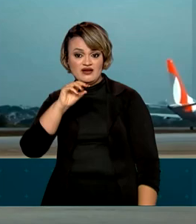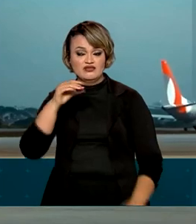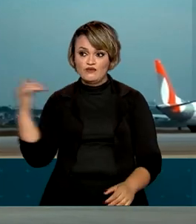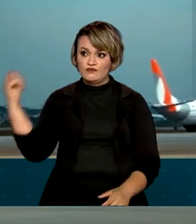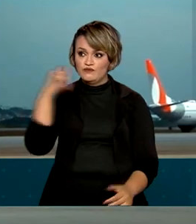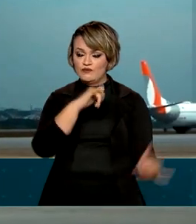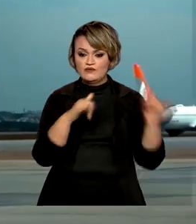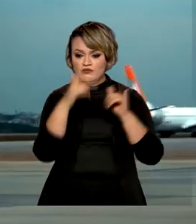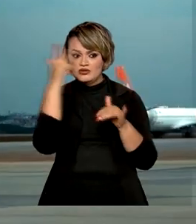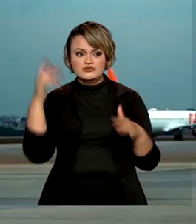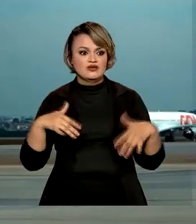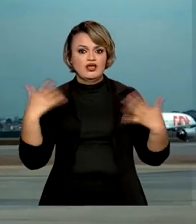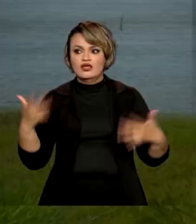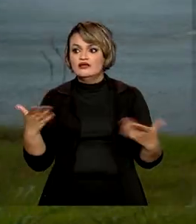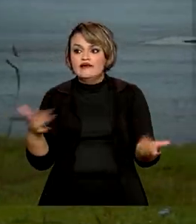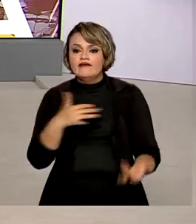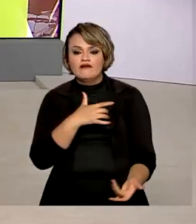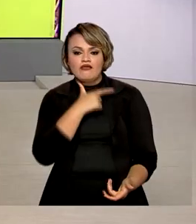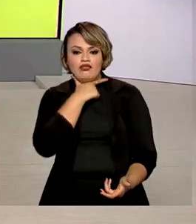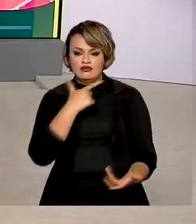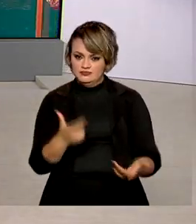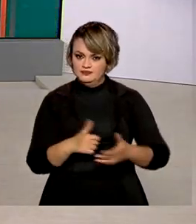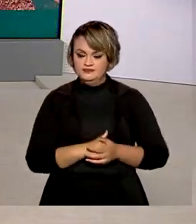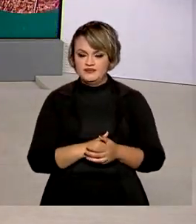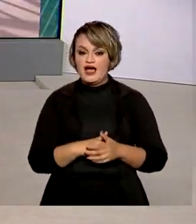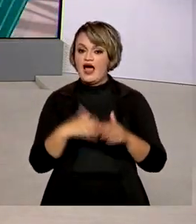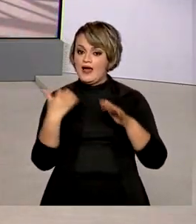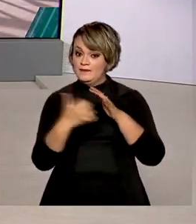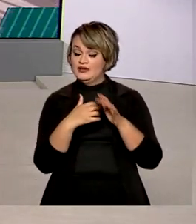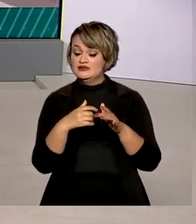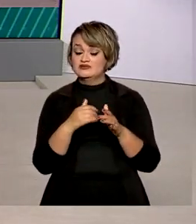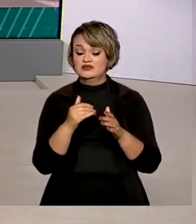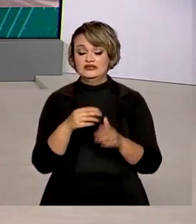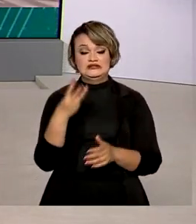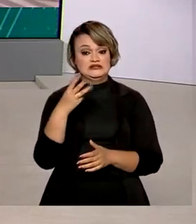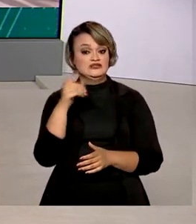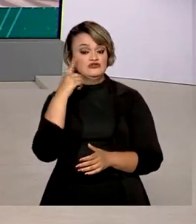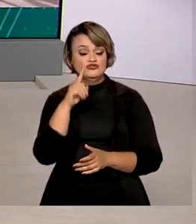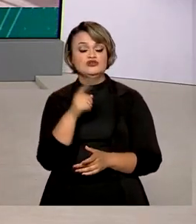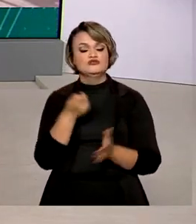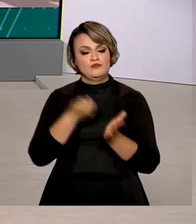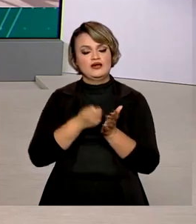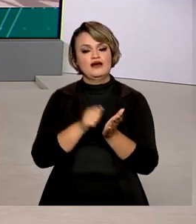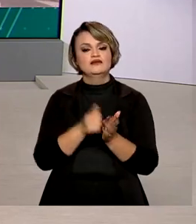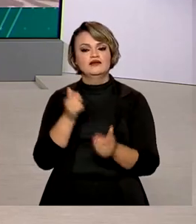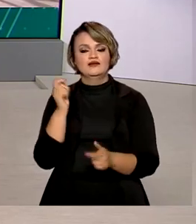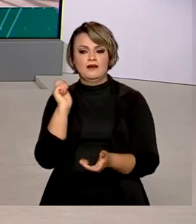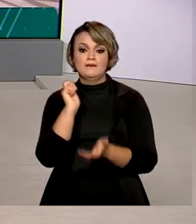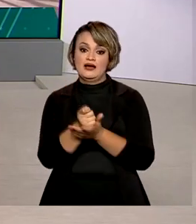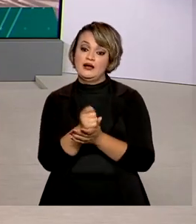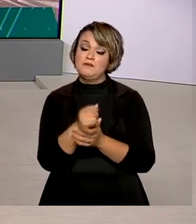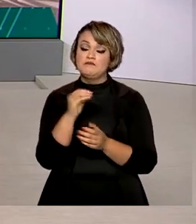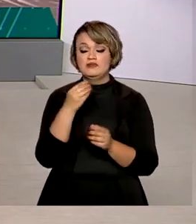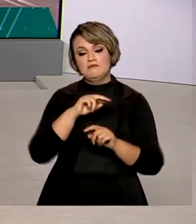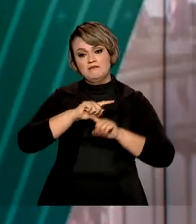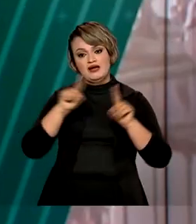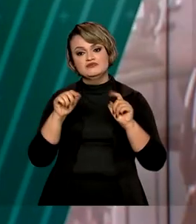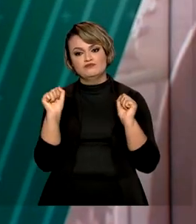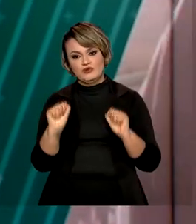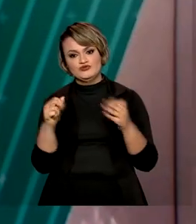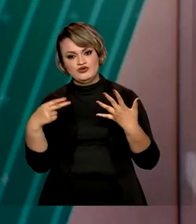milhares de pessoas prejudicadas. A empresa tem 30 dias para efetuar o pagamento e ainda pode recorrer da multa.